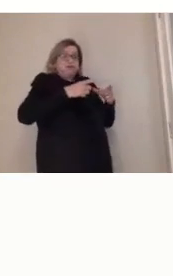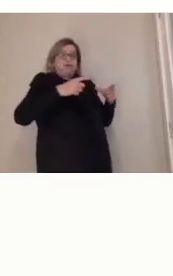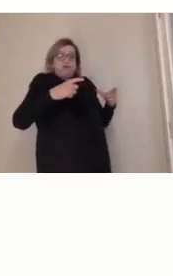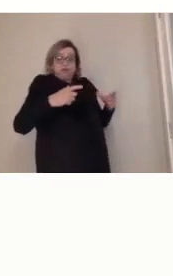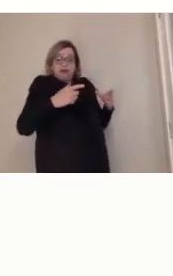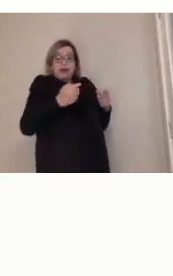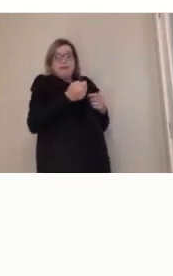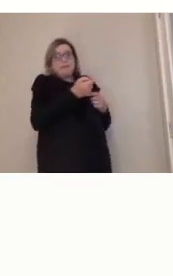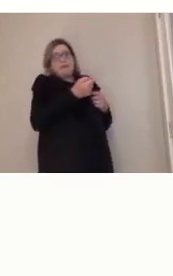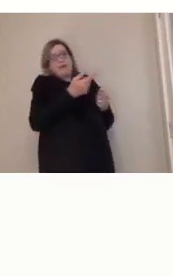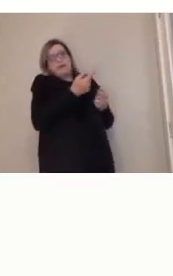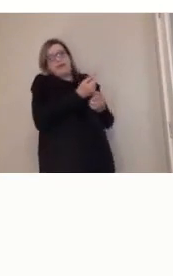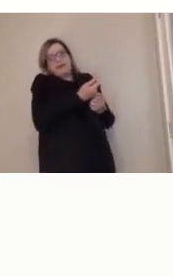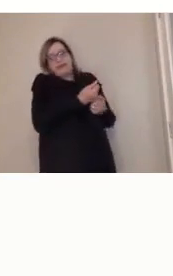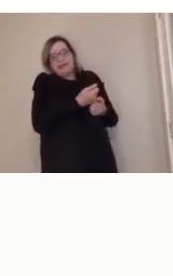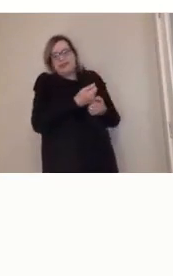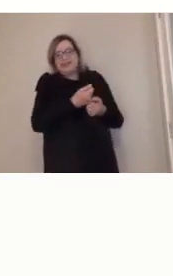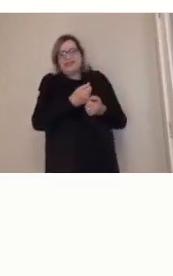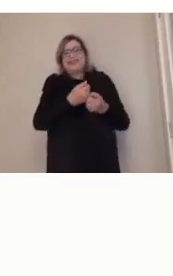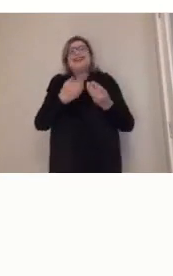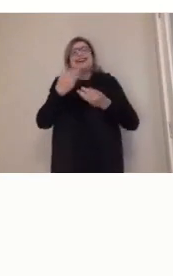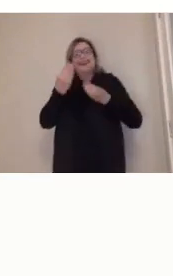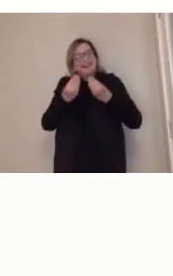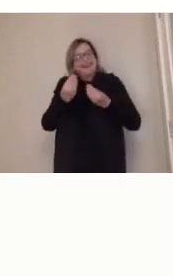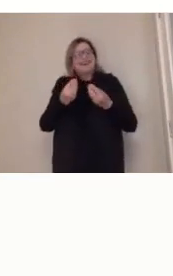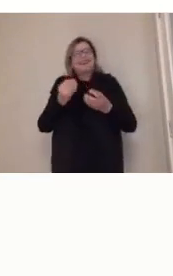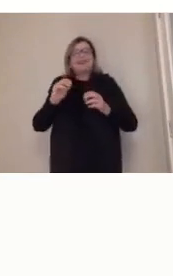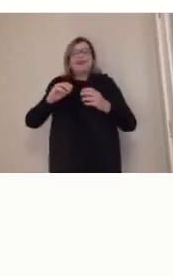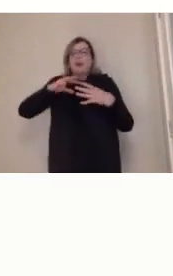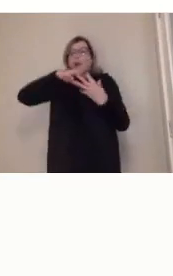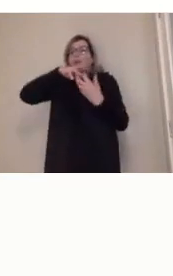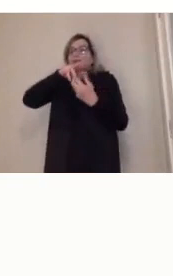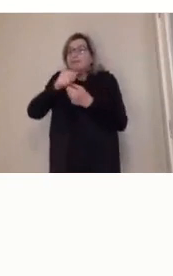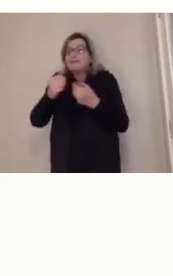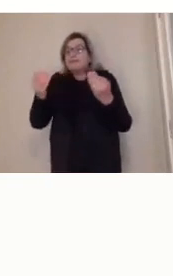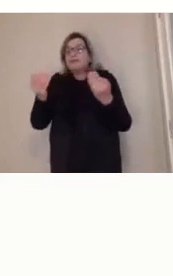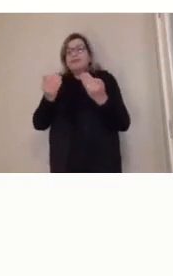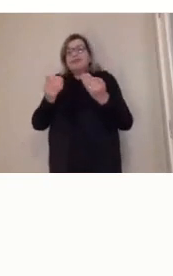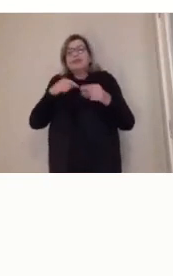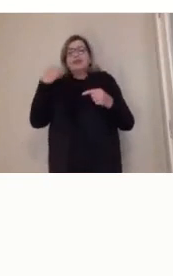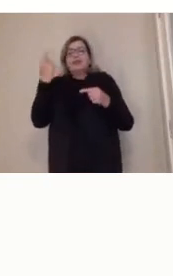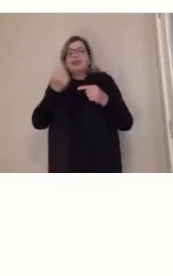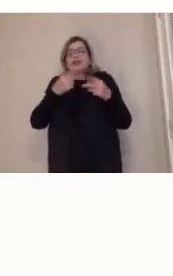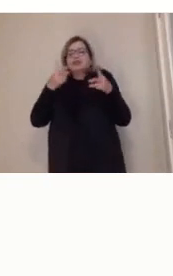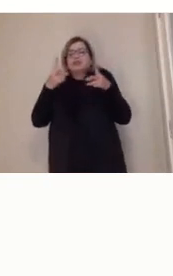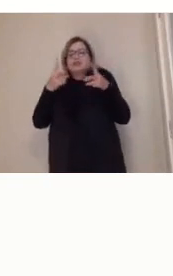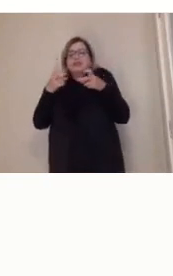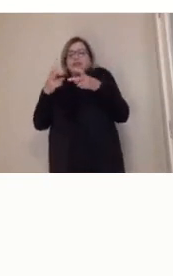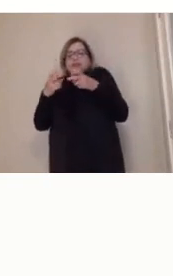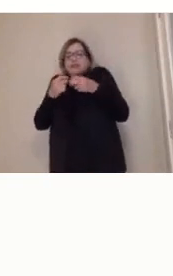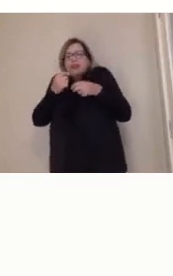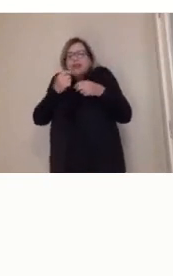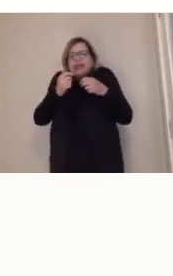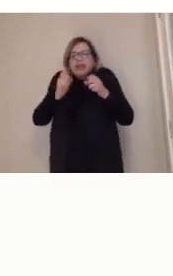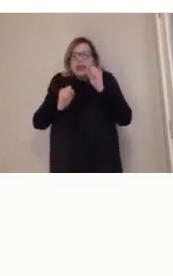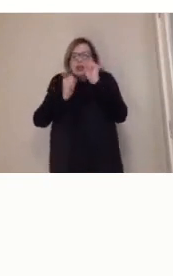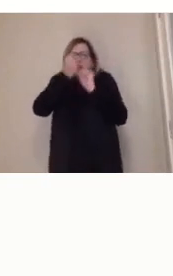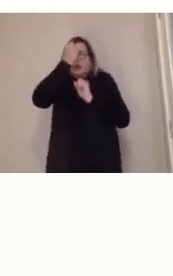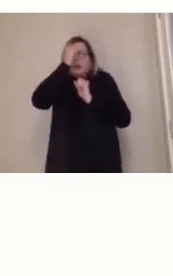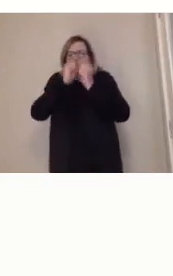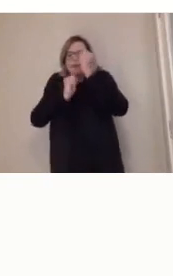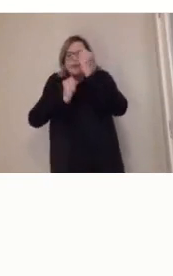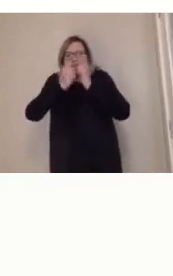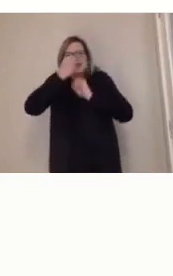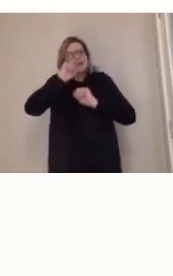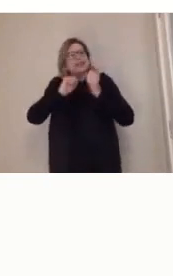principalmente, a renda, né, então a gente vê, assim, que pequenas indústrias, muitas vezes, ligadas à inovação, que estão, né,